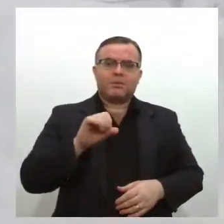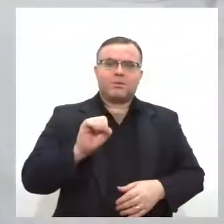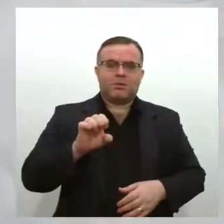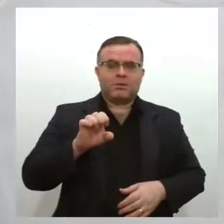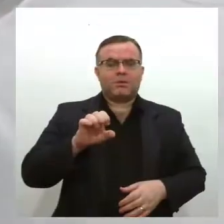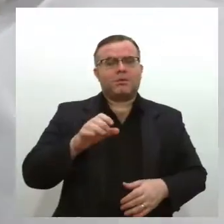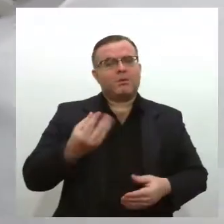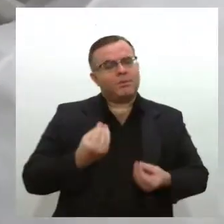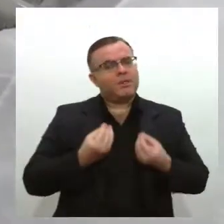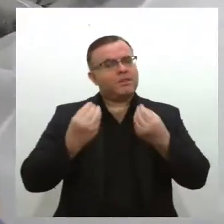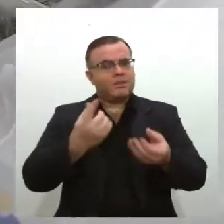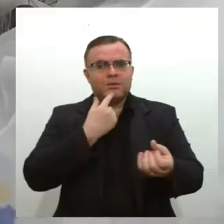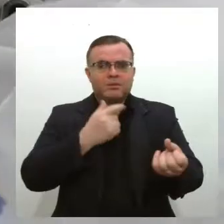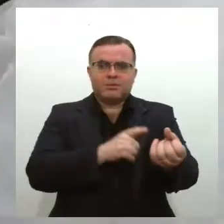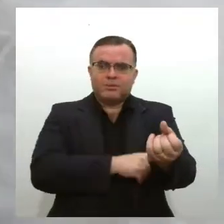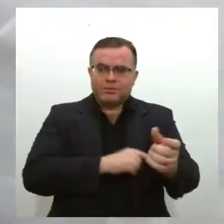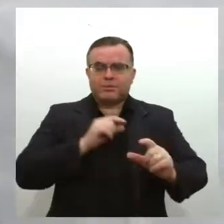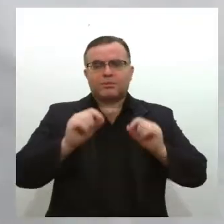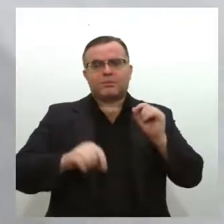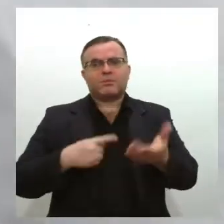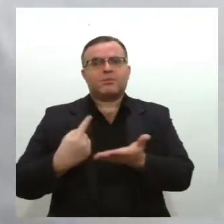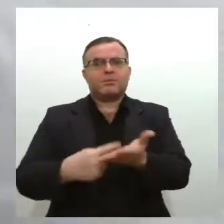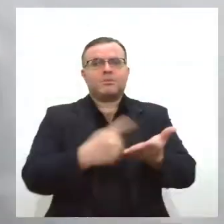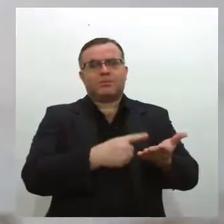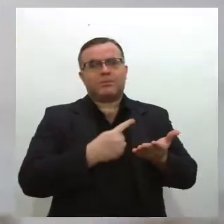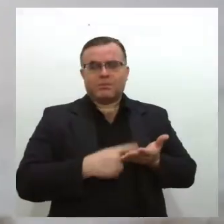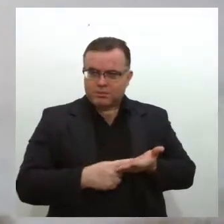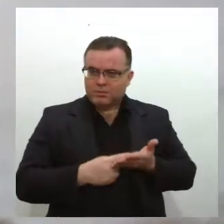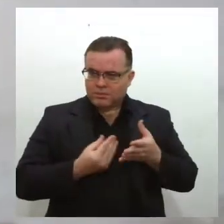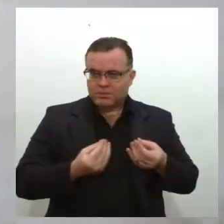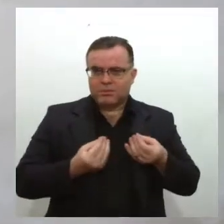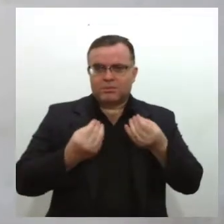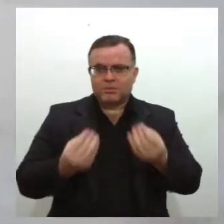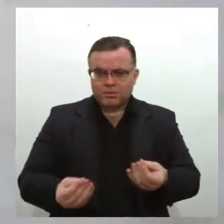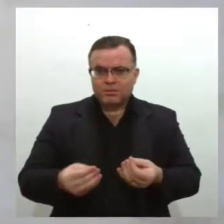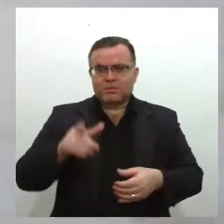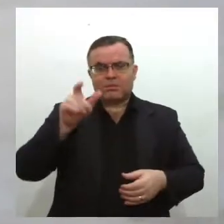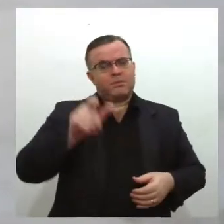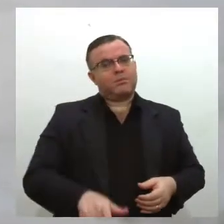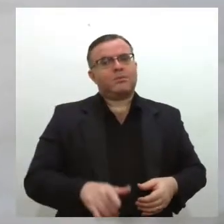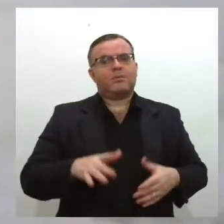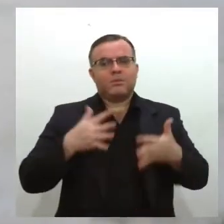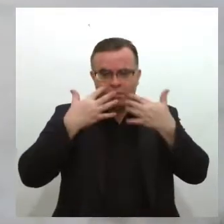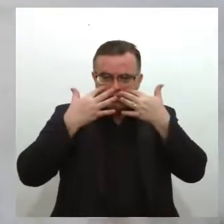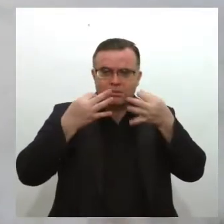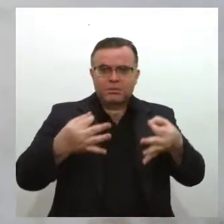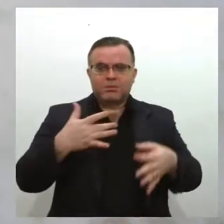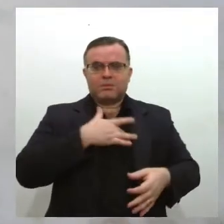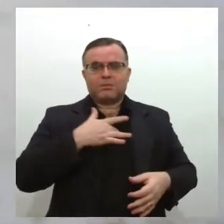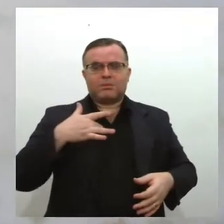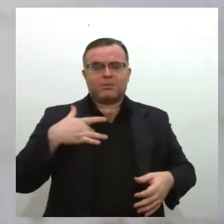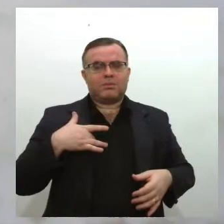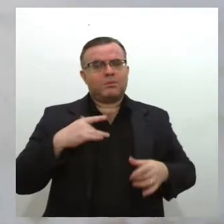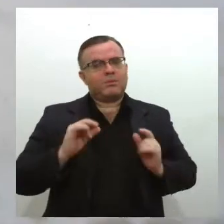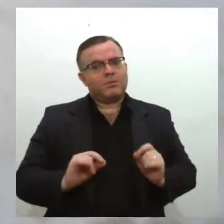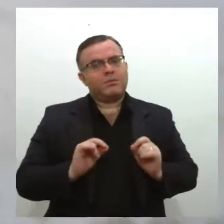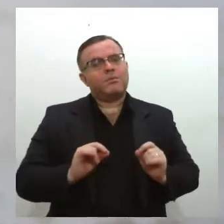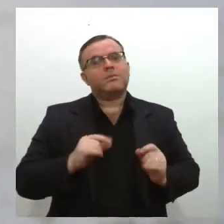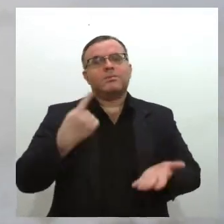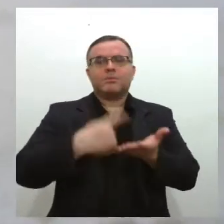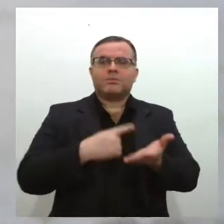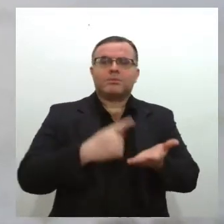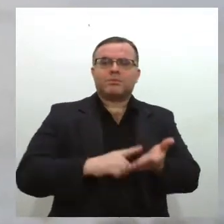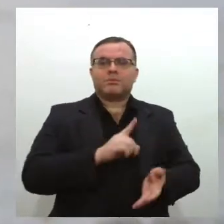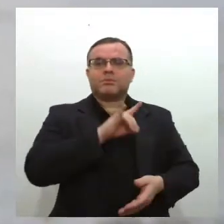A iniciativa faz parte de uma campanha idealizada pelo Departamento de Atenção à Saúde da Lese, referente ao Dia